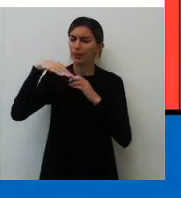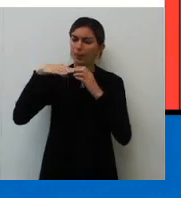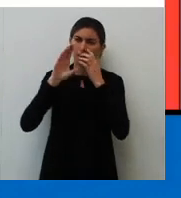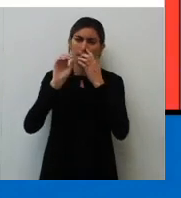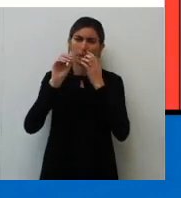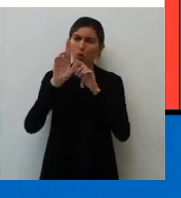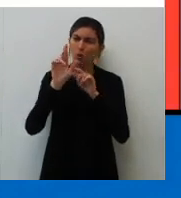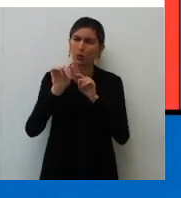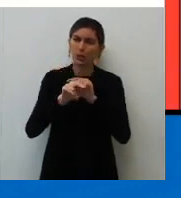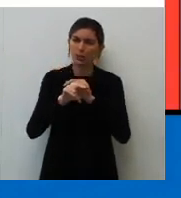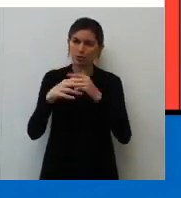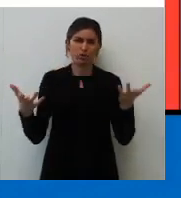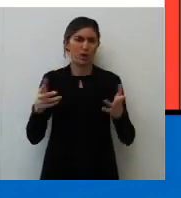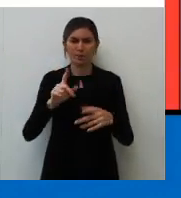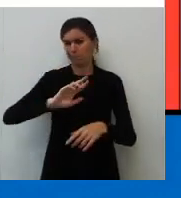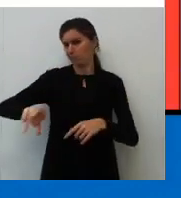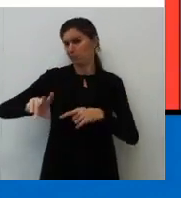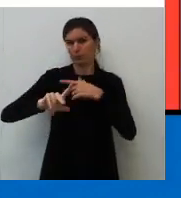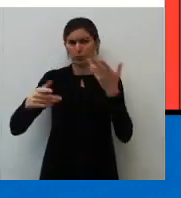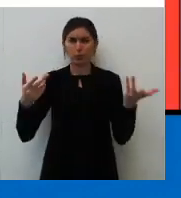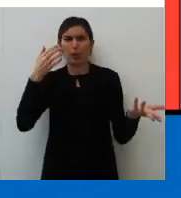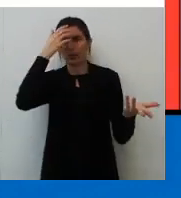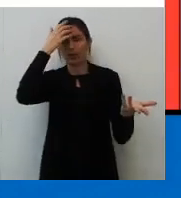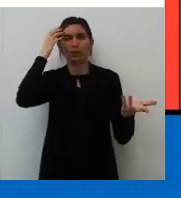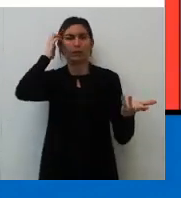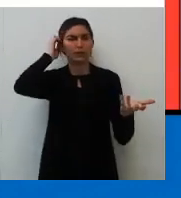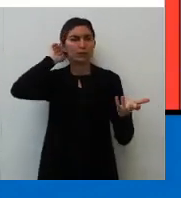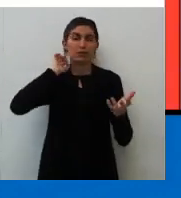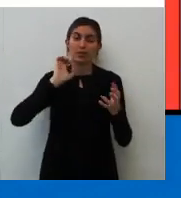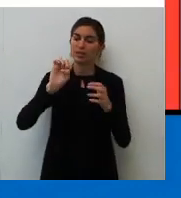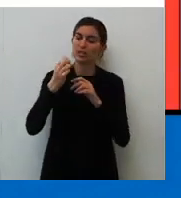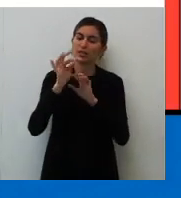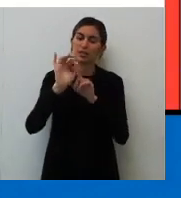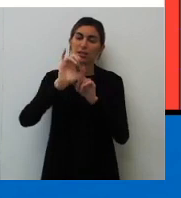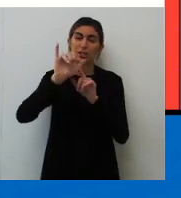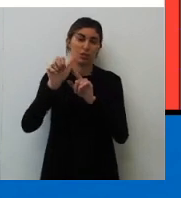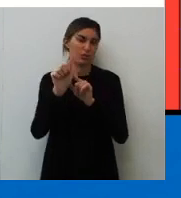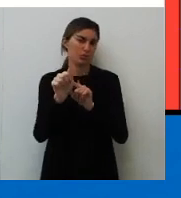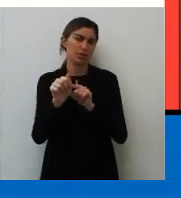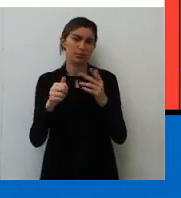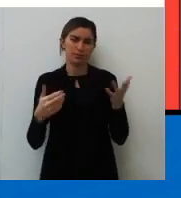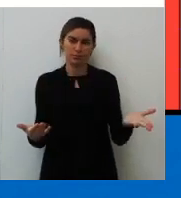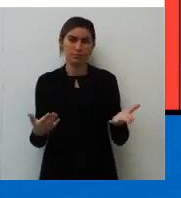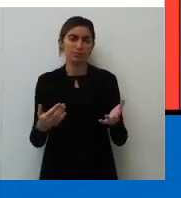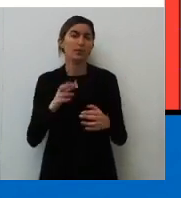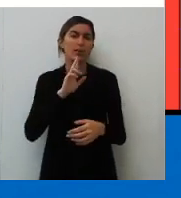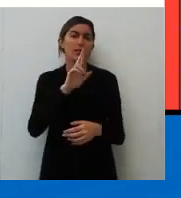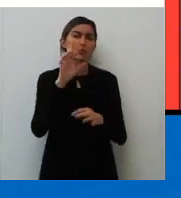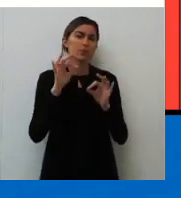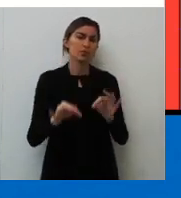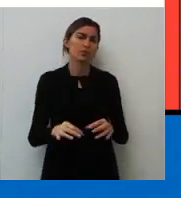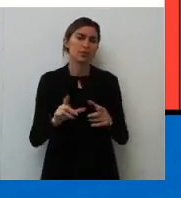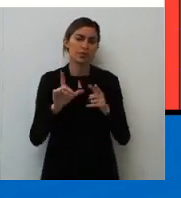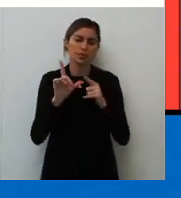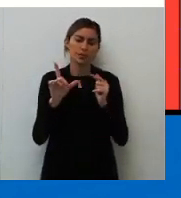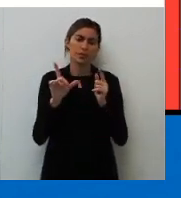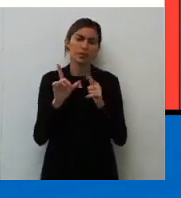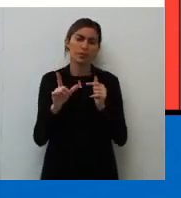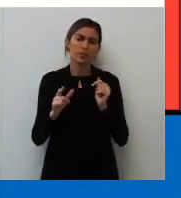estou, a gente já mata que não é. Embora esteja, né? E aí, qual a resposta certa? A letra